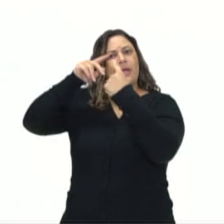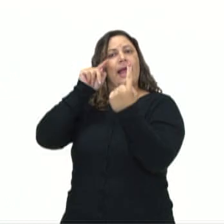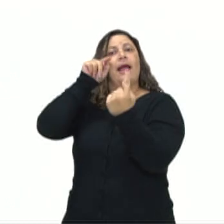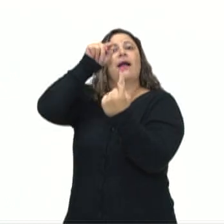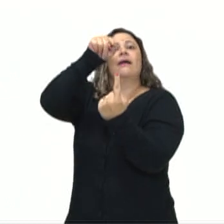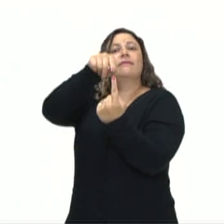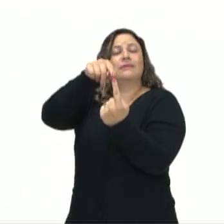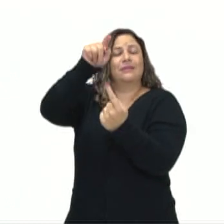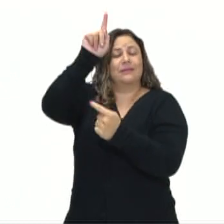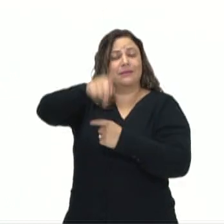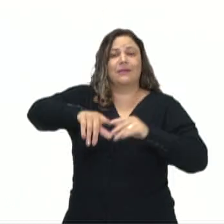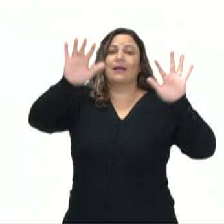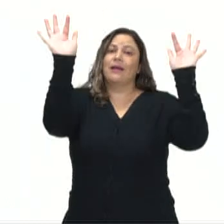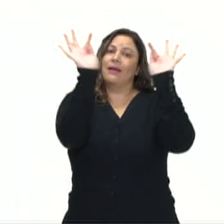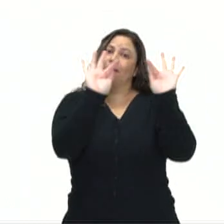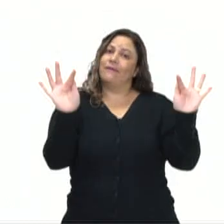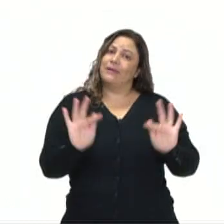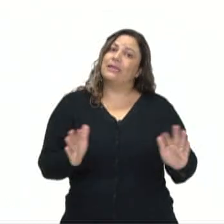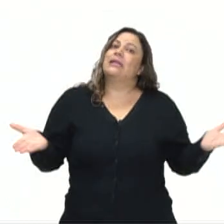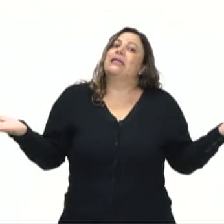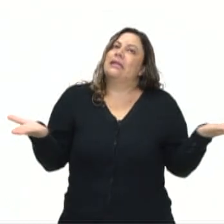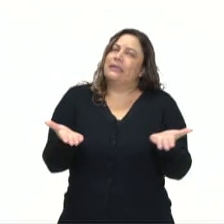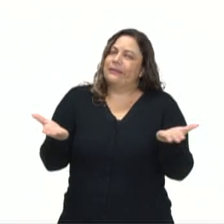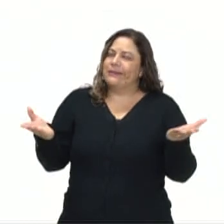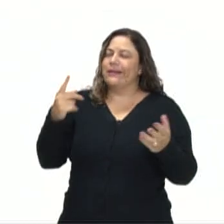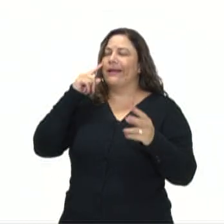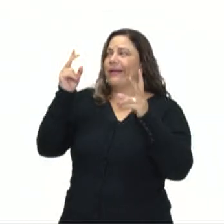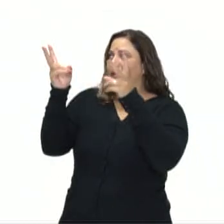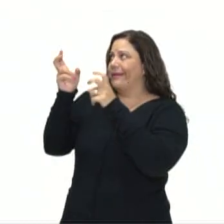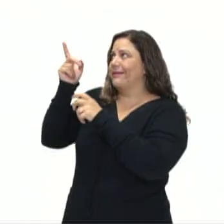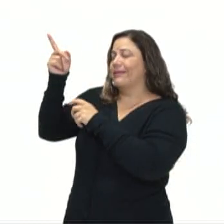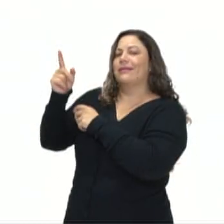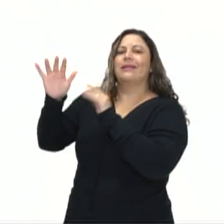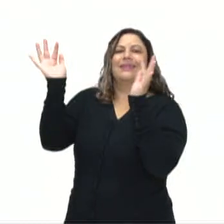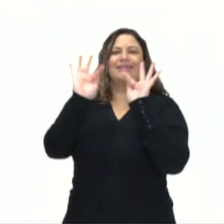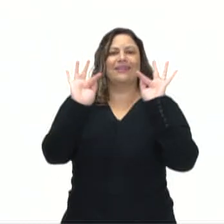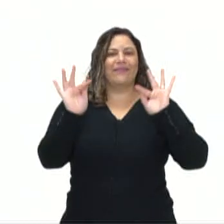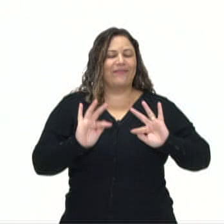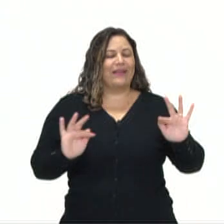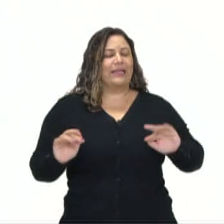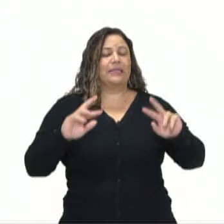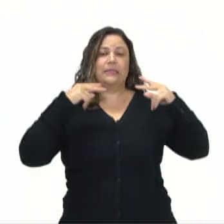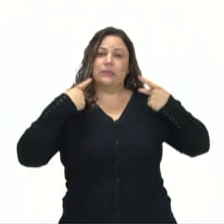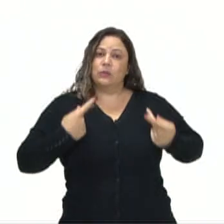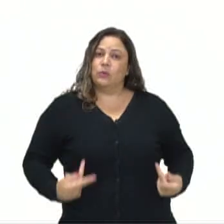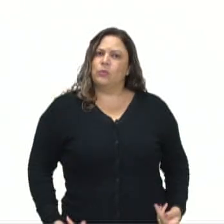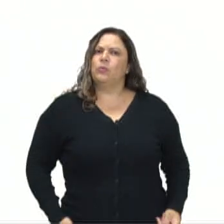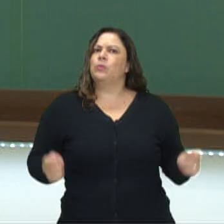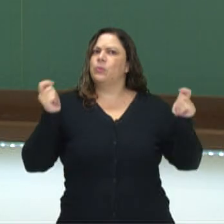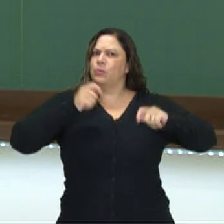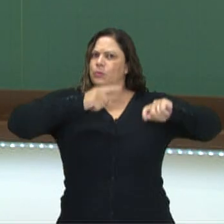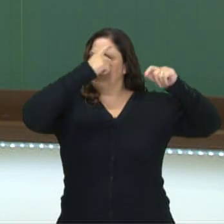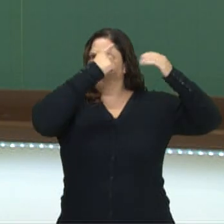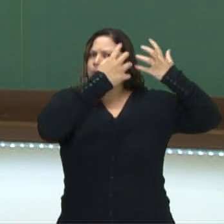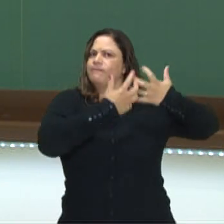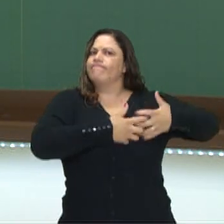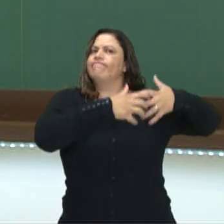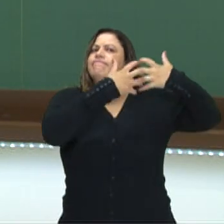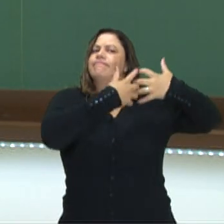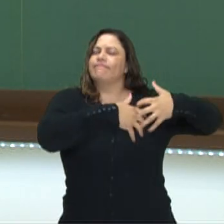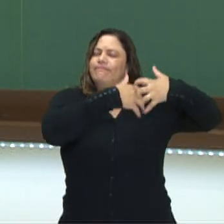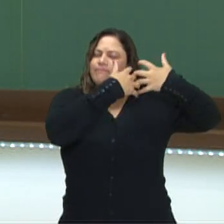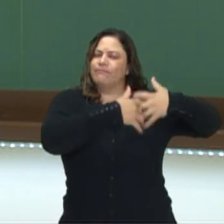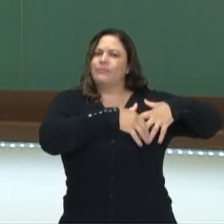é a felicidade. Nesse sentido, para ser feliz, o ser humano deve agir com racionalidade, deve